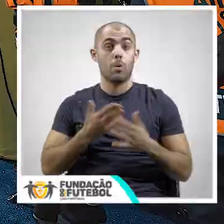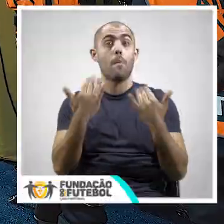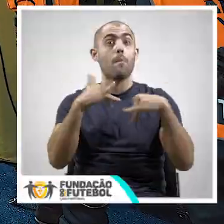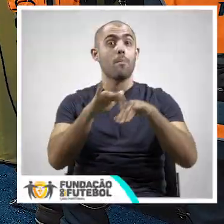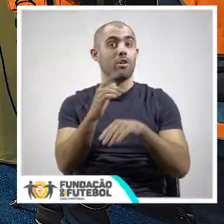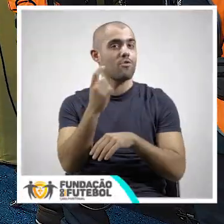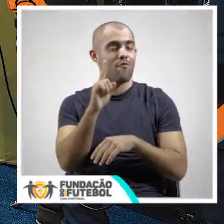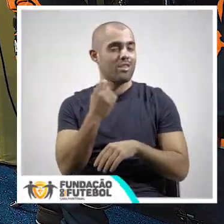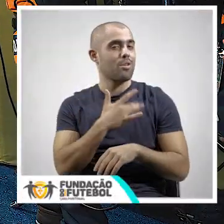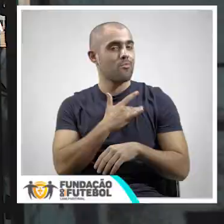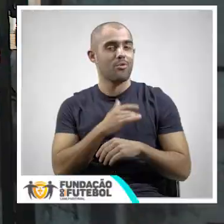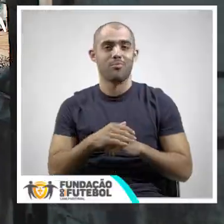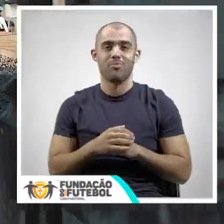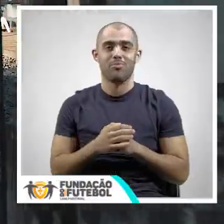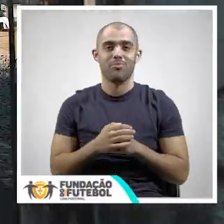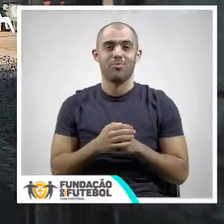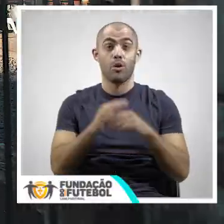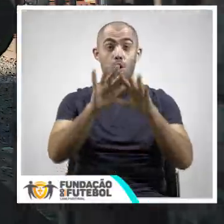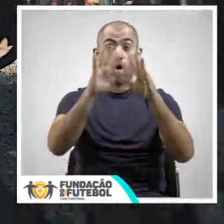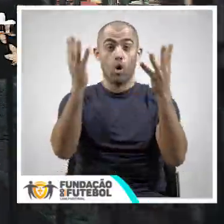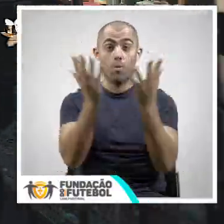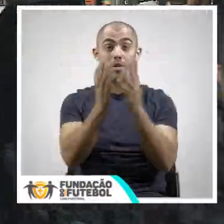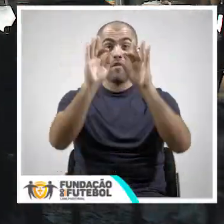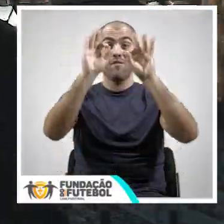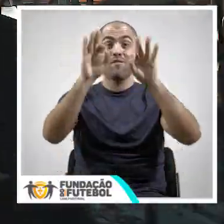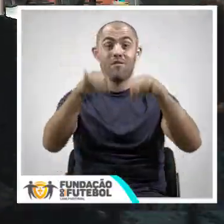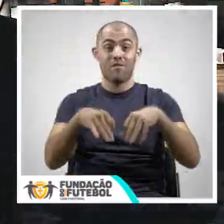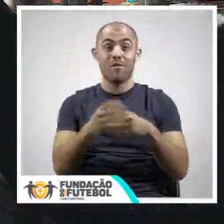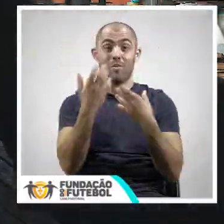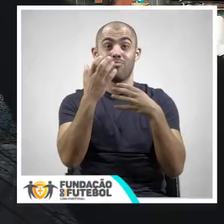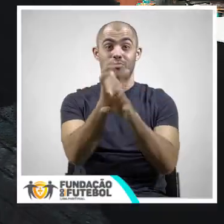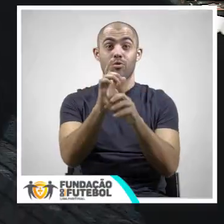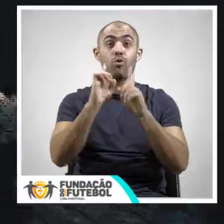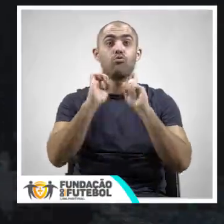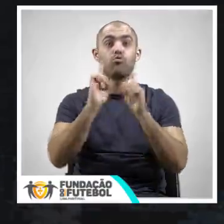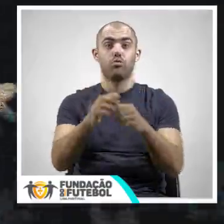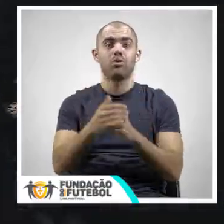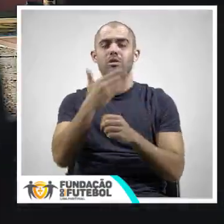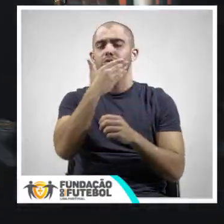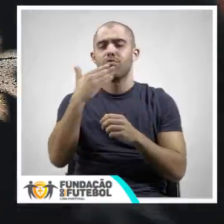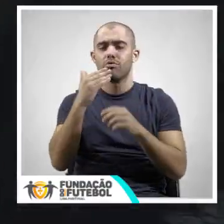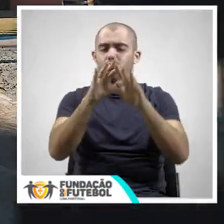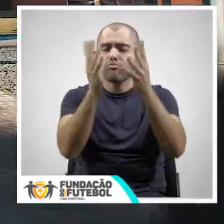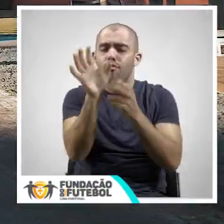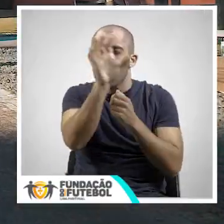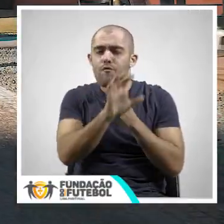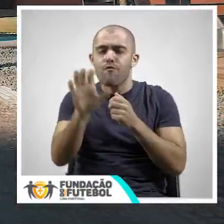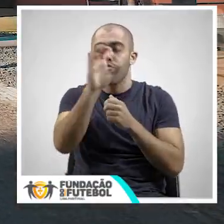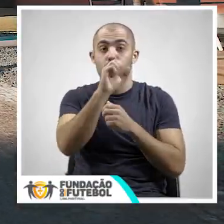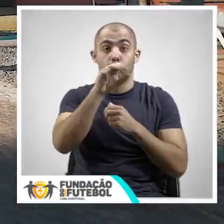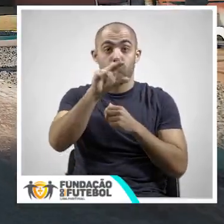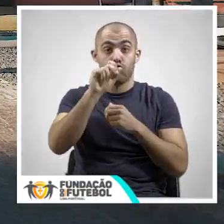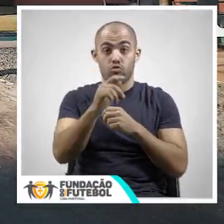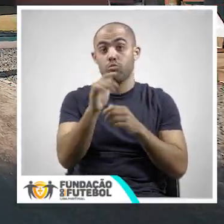mas não amor. A bola da final da Final Four começou a desenhar-se cedo. Os gomos da